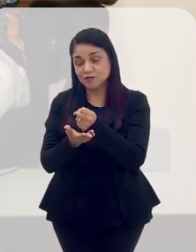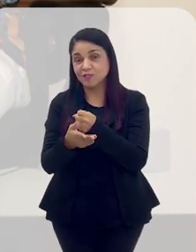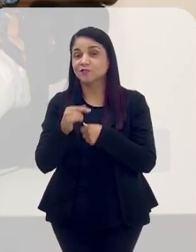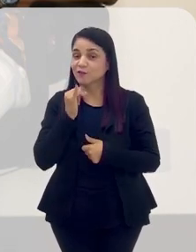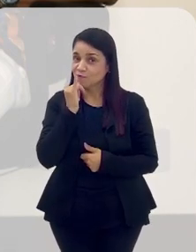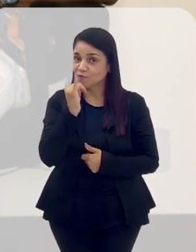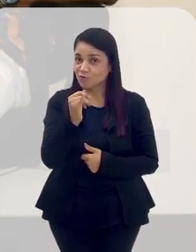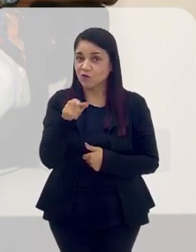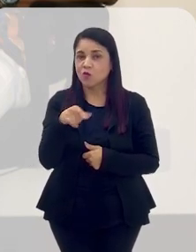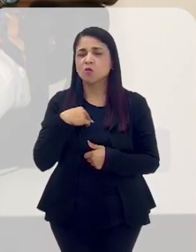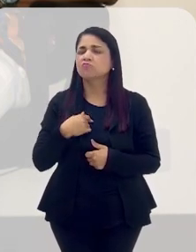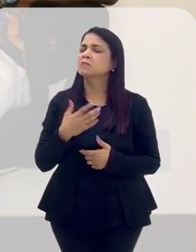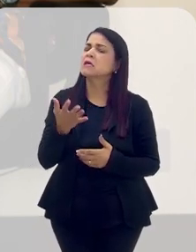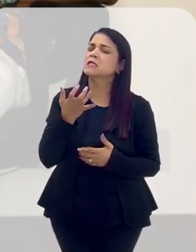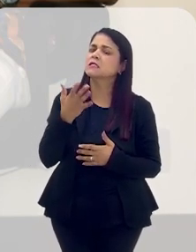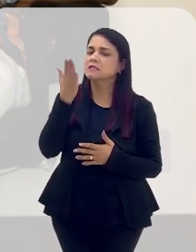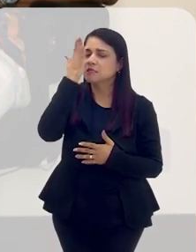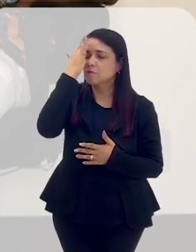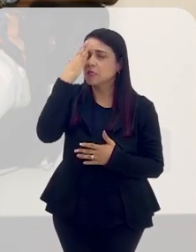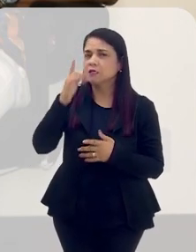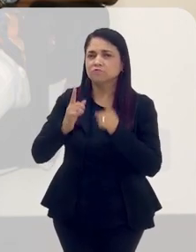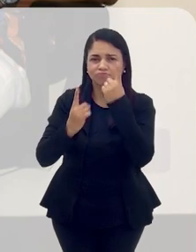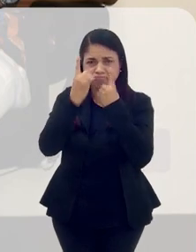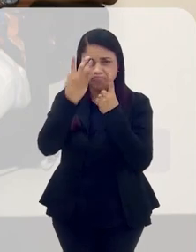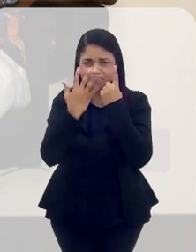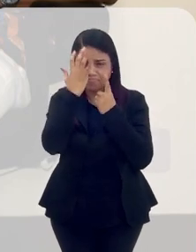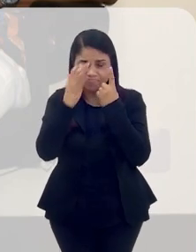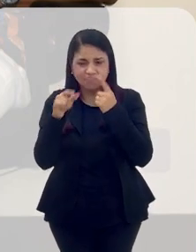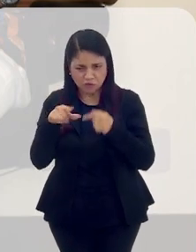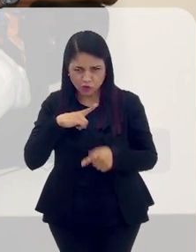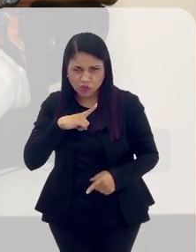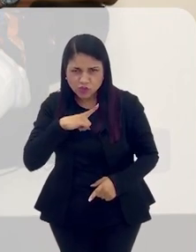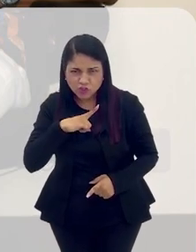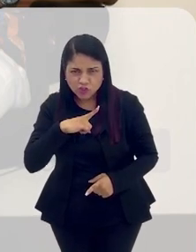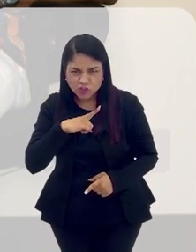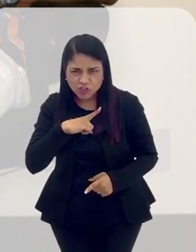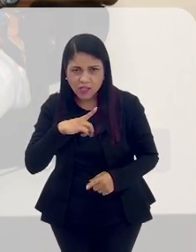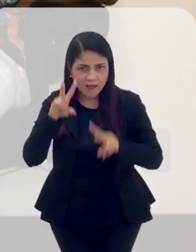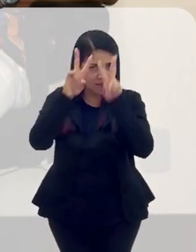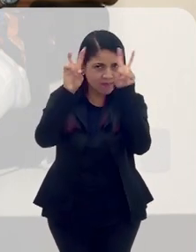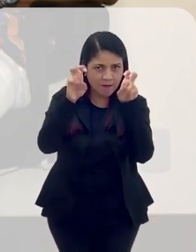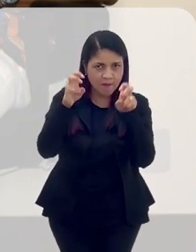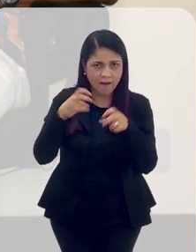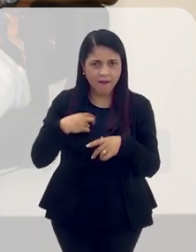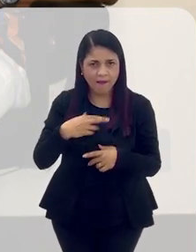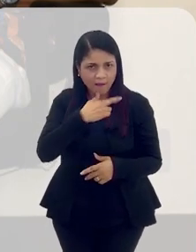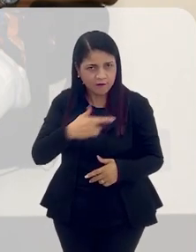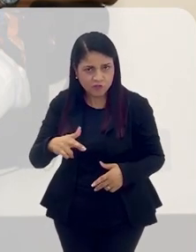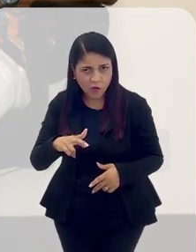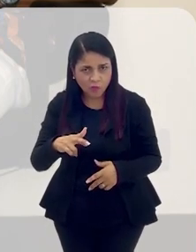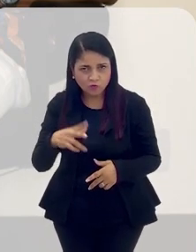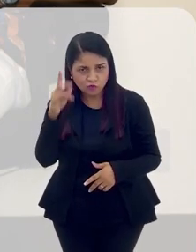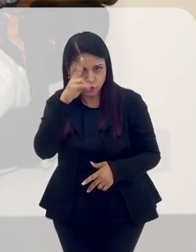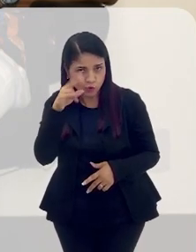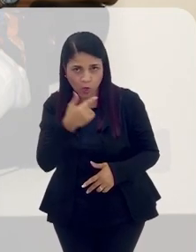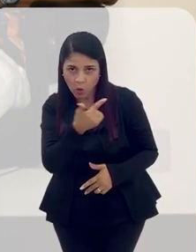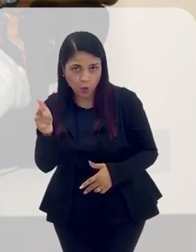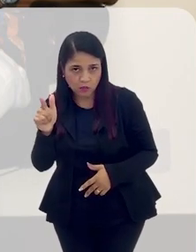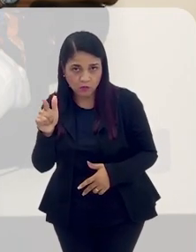no podcast. Eu queria saber uma coisa de carnavalesco. Só tem religião para falar agora? Não tem outra história?